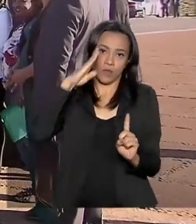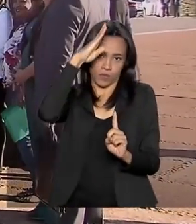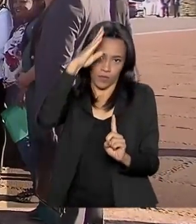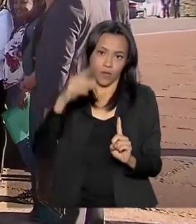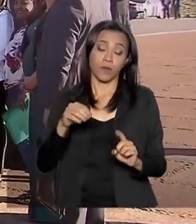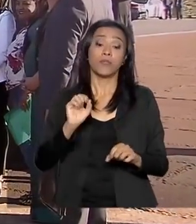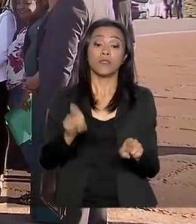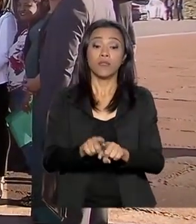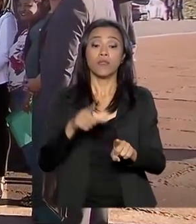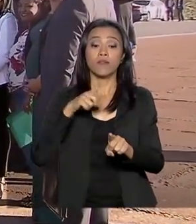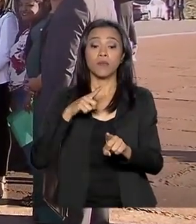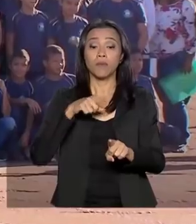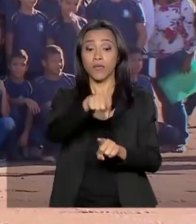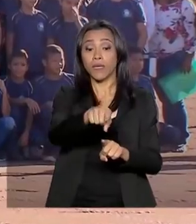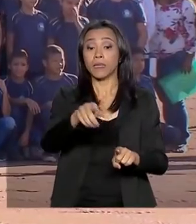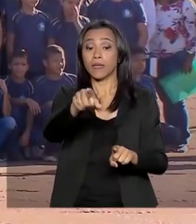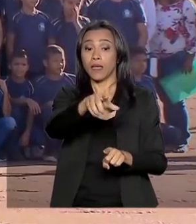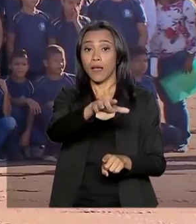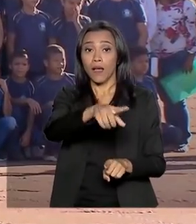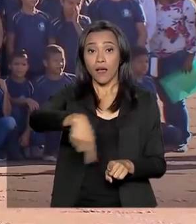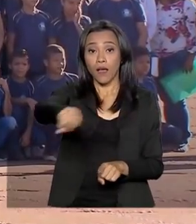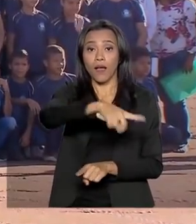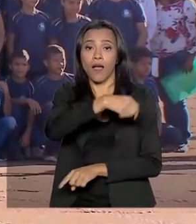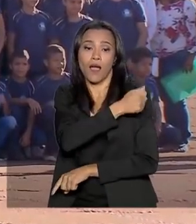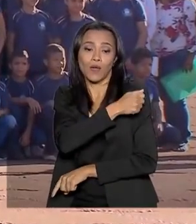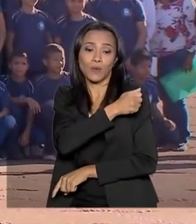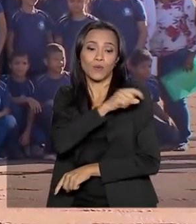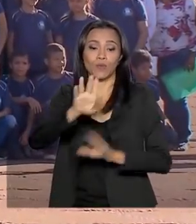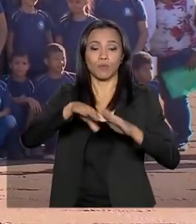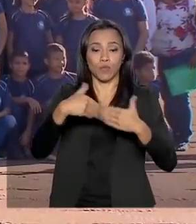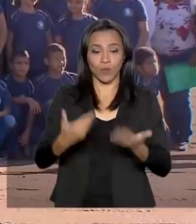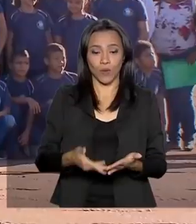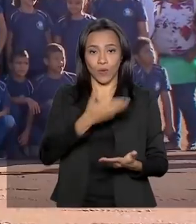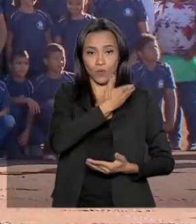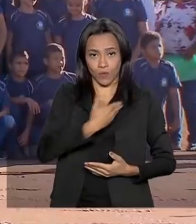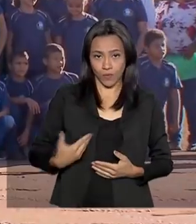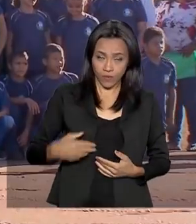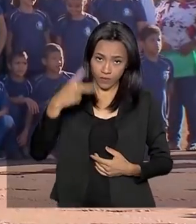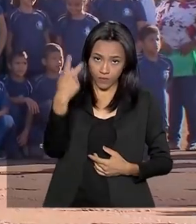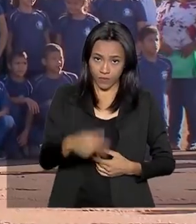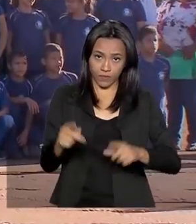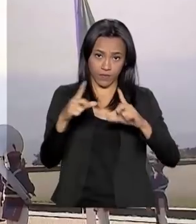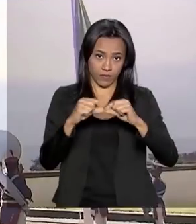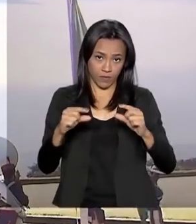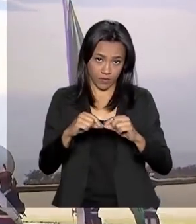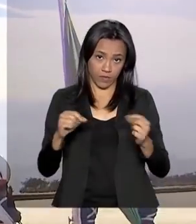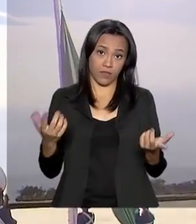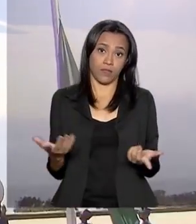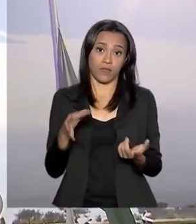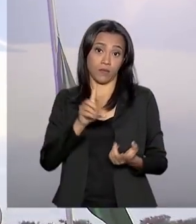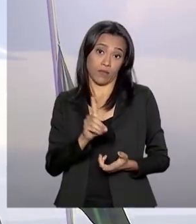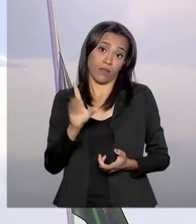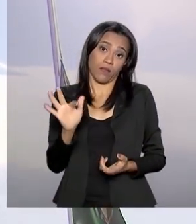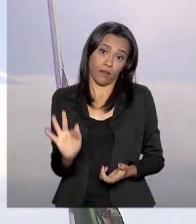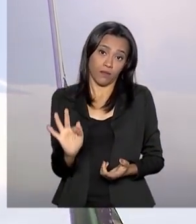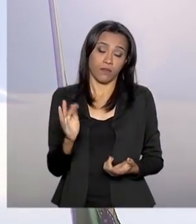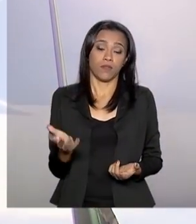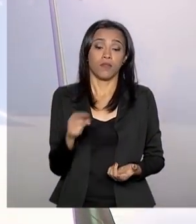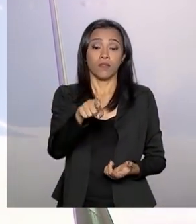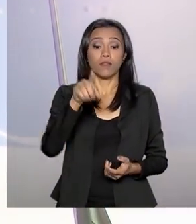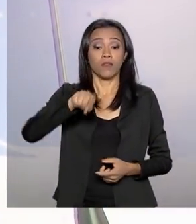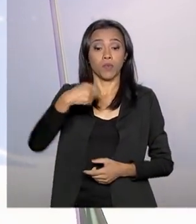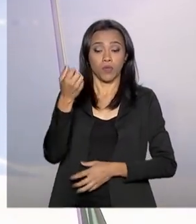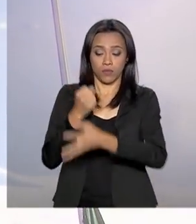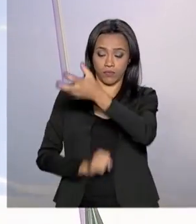cerimônia contou com a presença de alunos de uma escola pública aqui do Distrito Federal. Após o hasteamento da